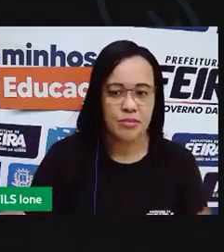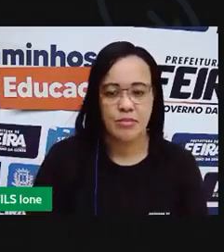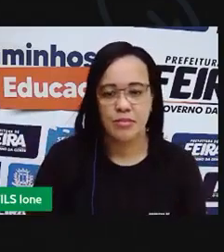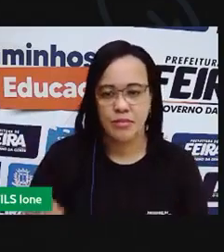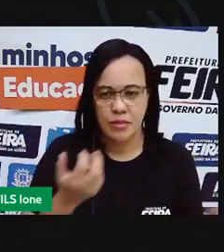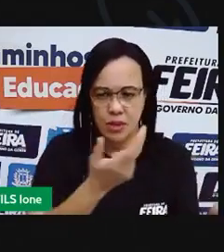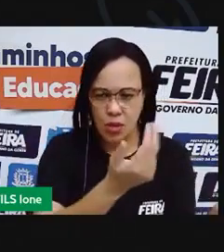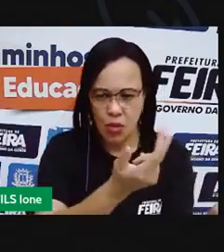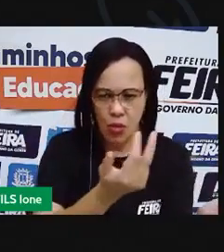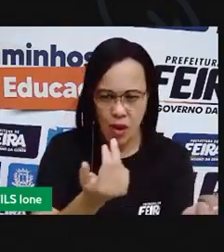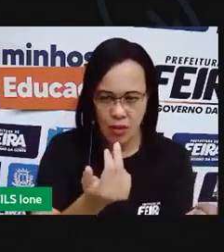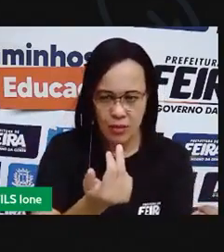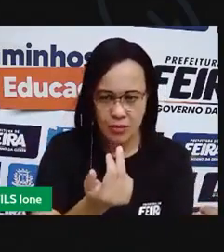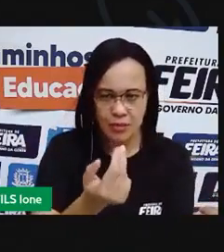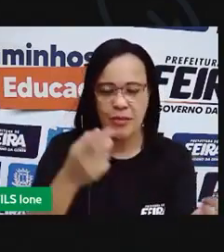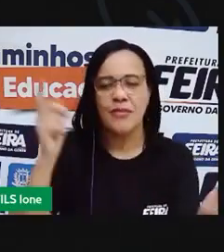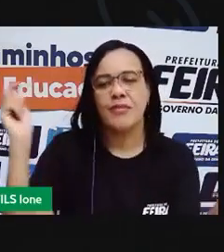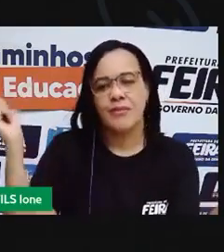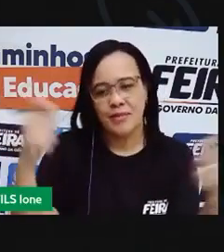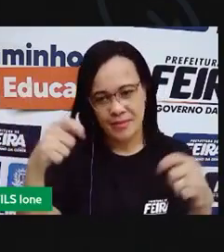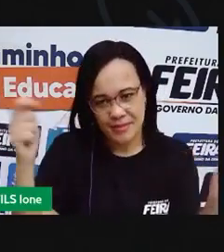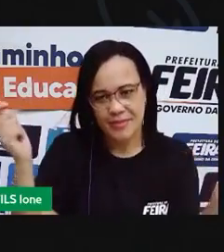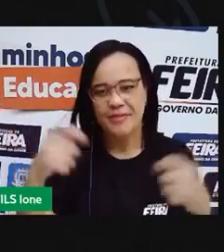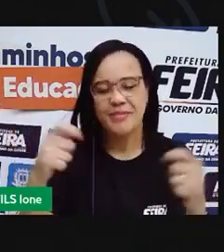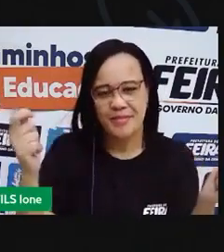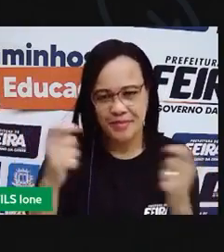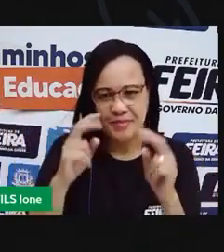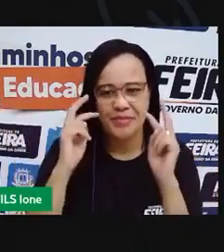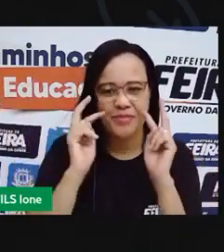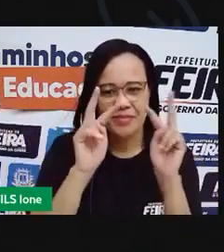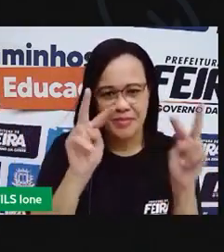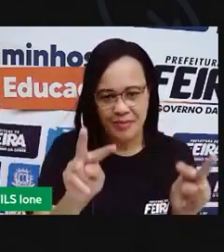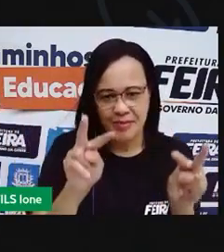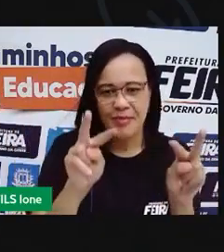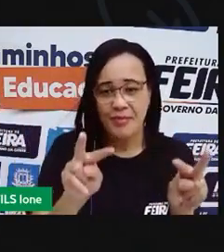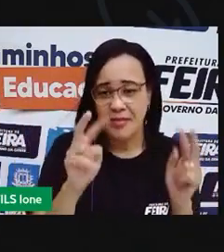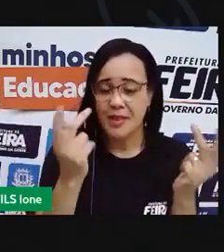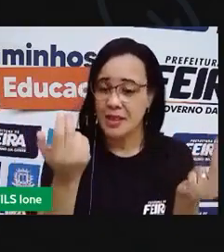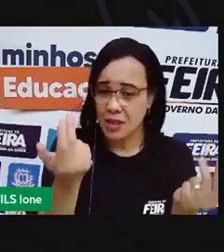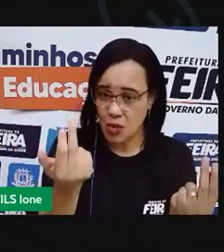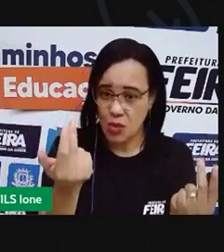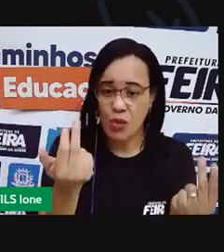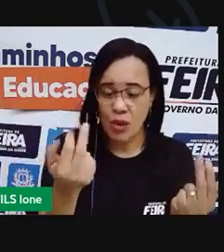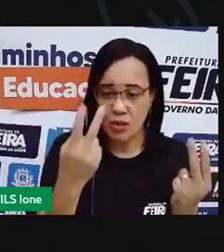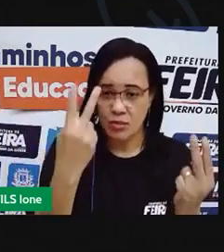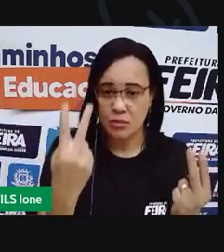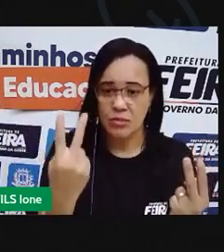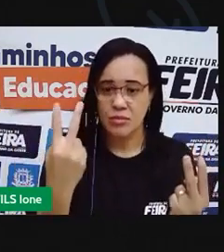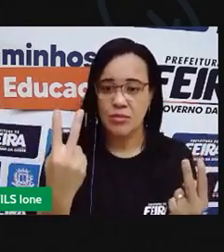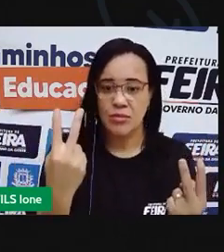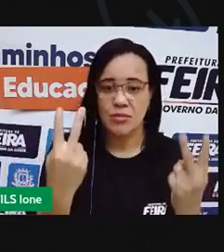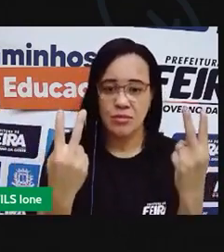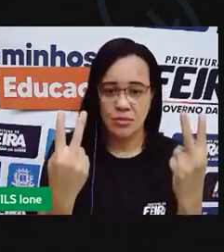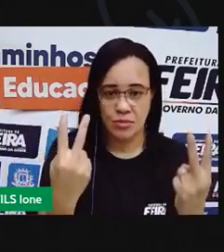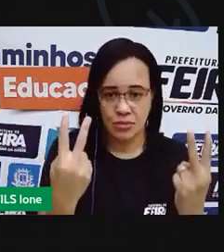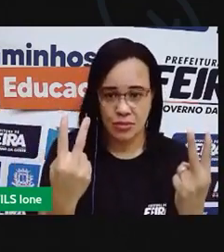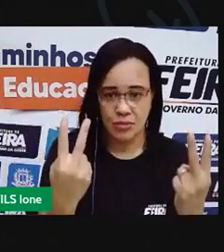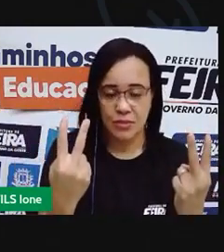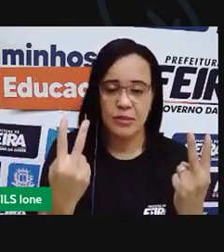agora a gente observa que tem a mesma quantidade um